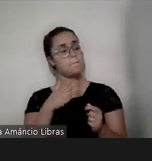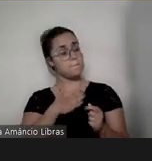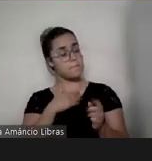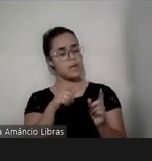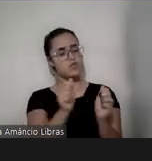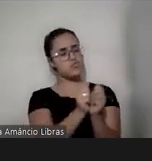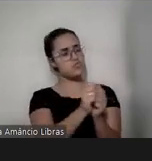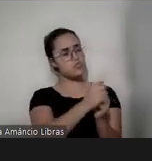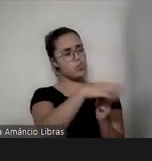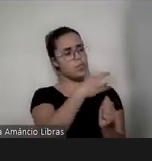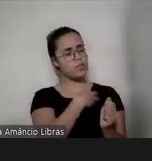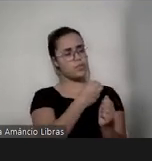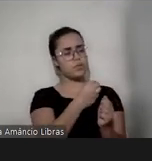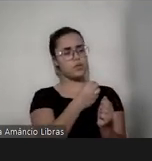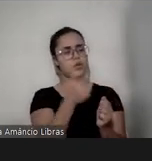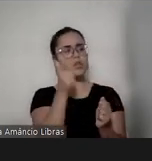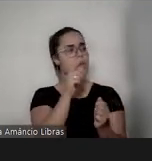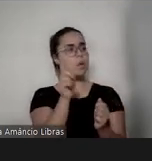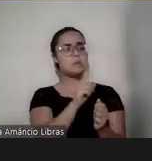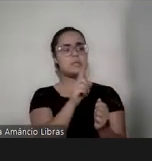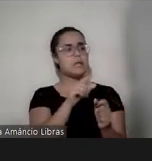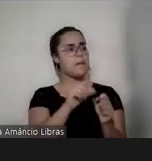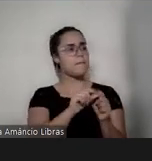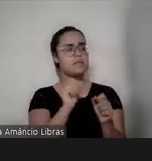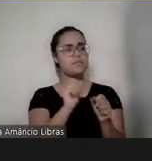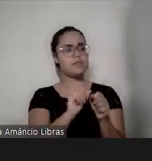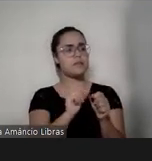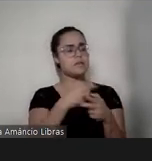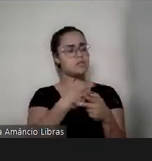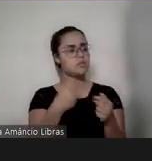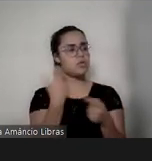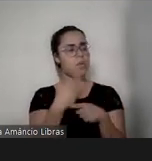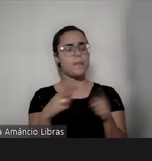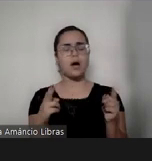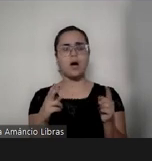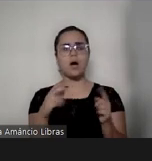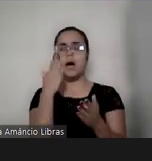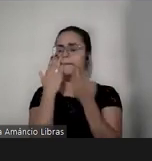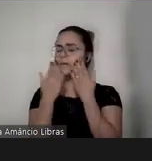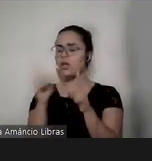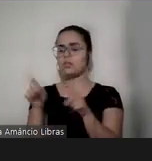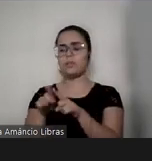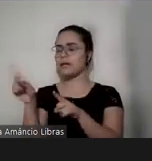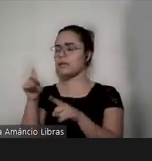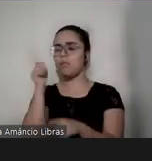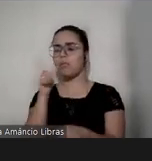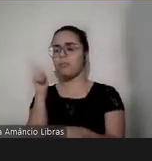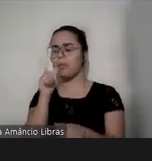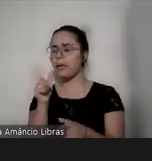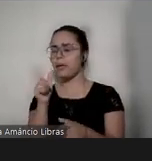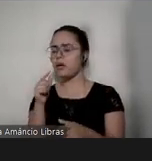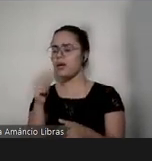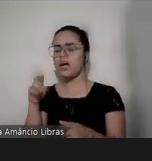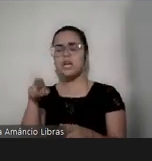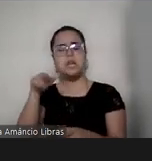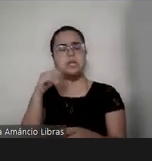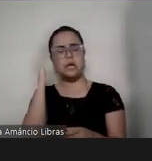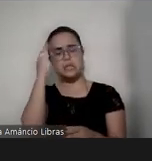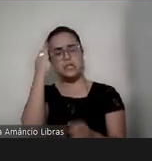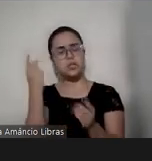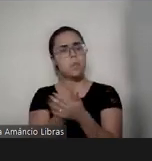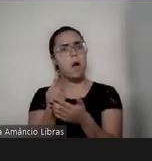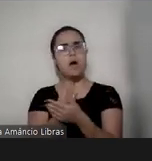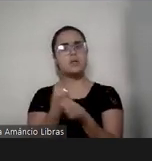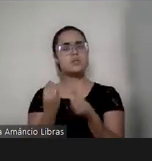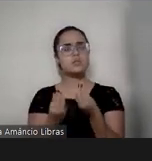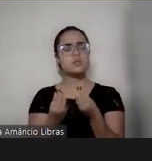não conseguia mais lidar com ele, os terapeutas também não conseguiam, eu não tava entendendo o que tava acontecendo, e fui buscar